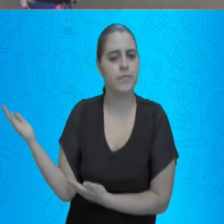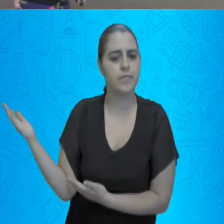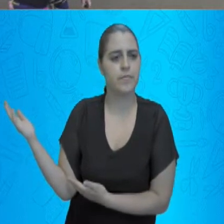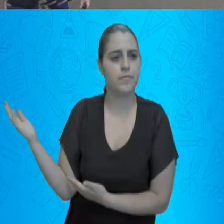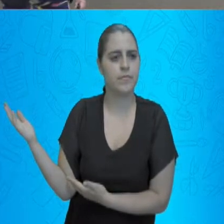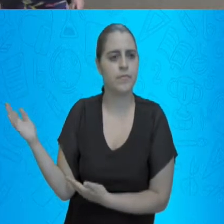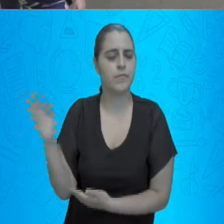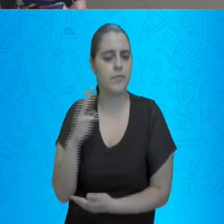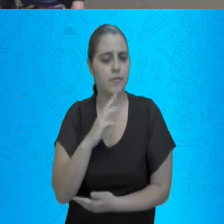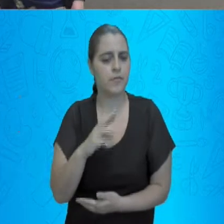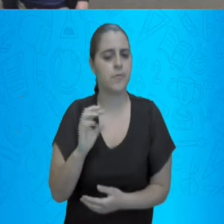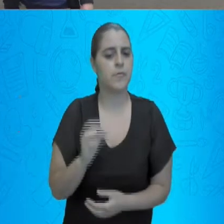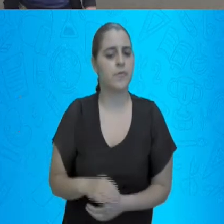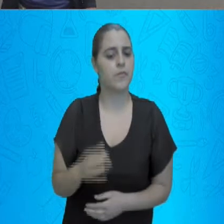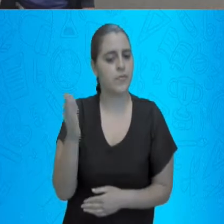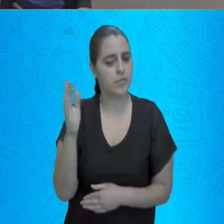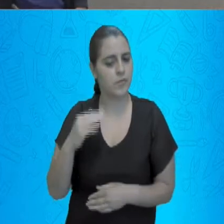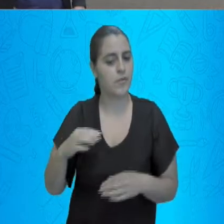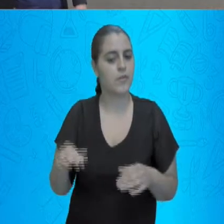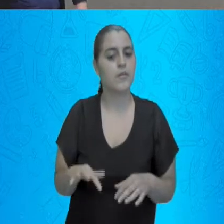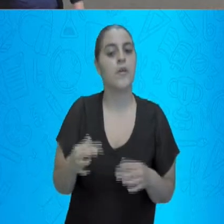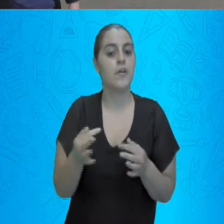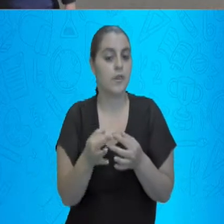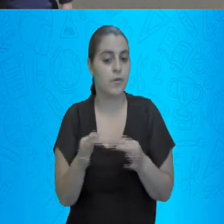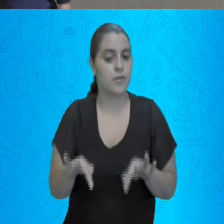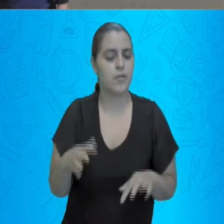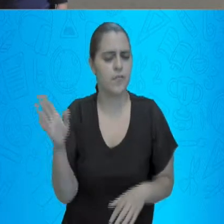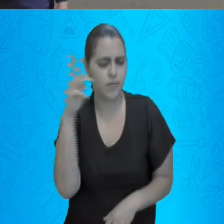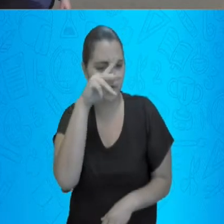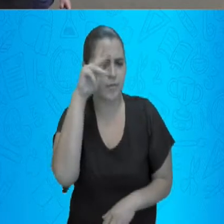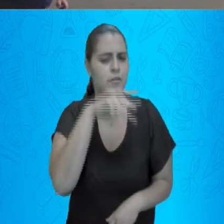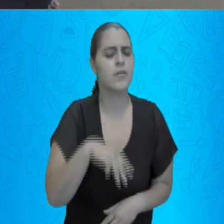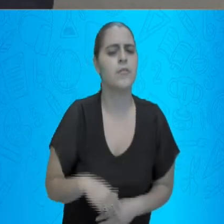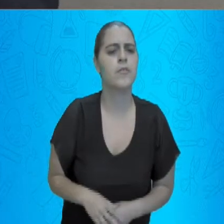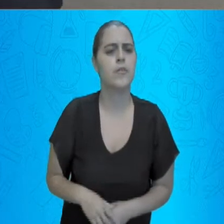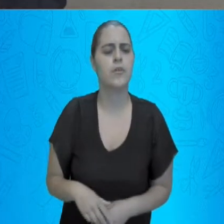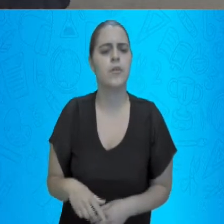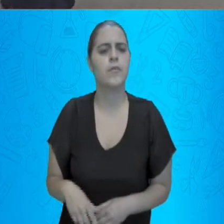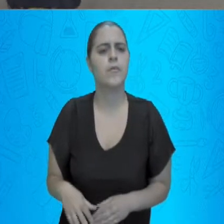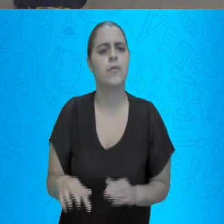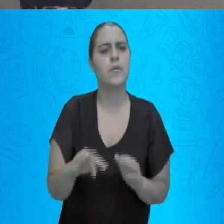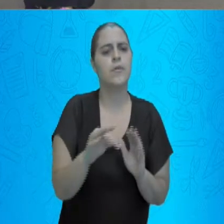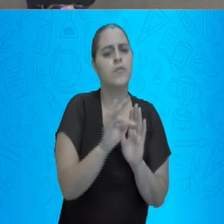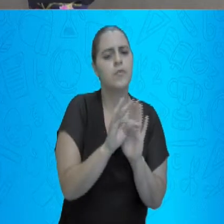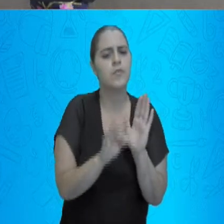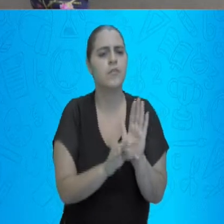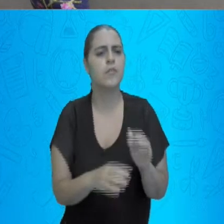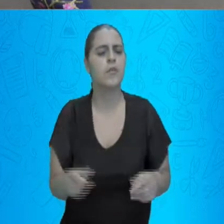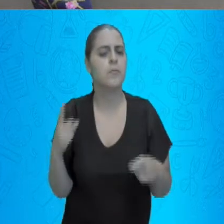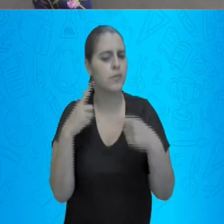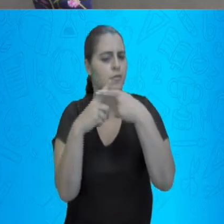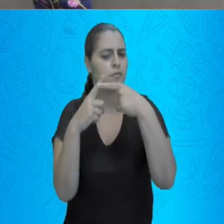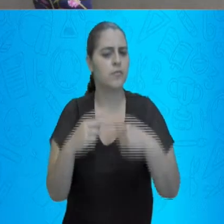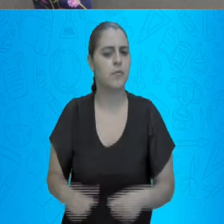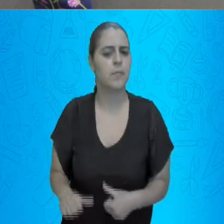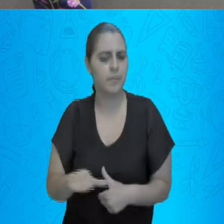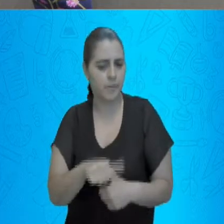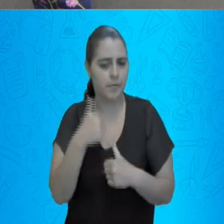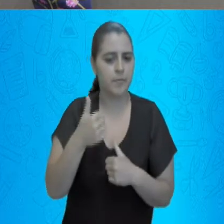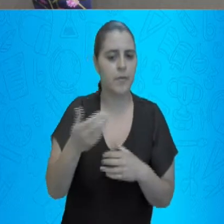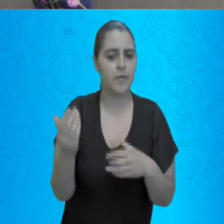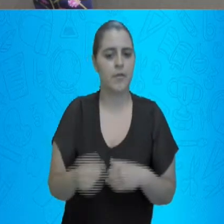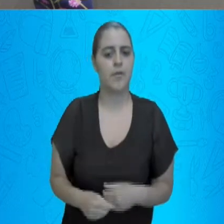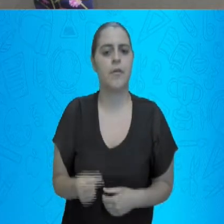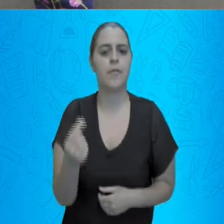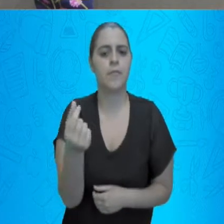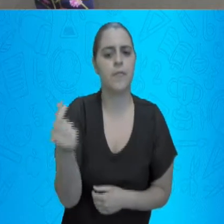na terceira linha. Então, vamos recapitular os termos da adição. O primeiro valor